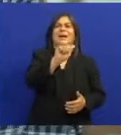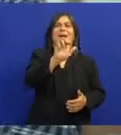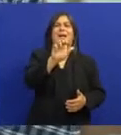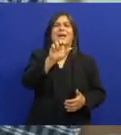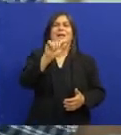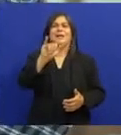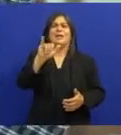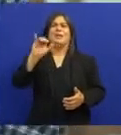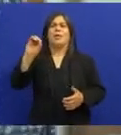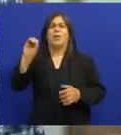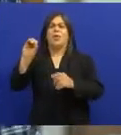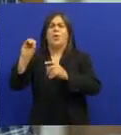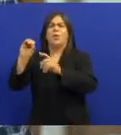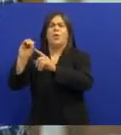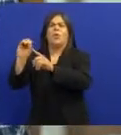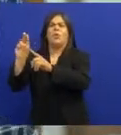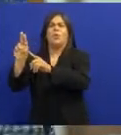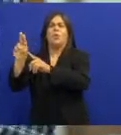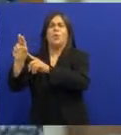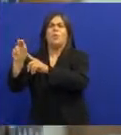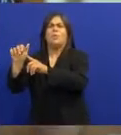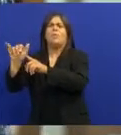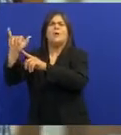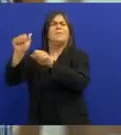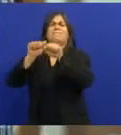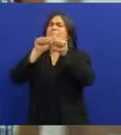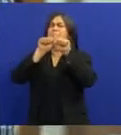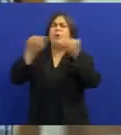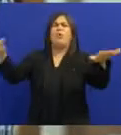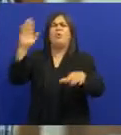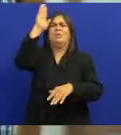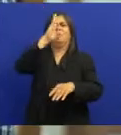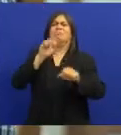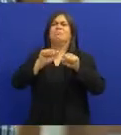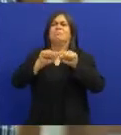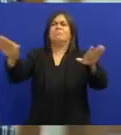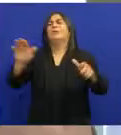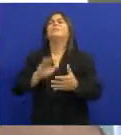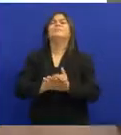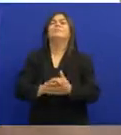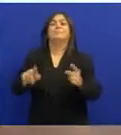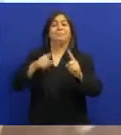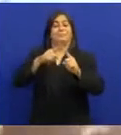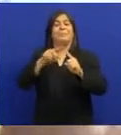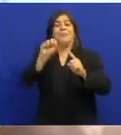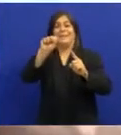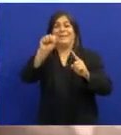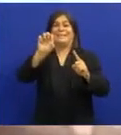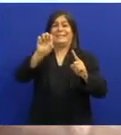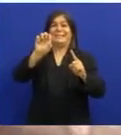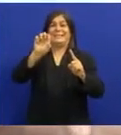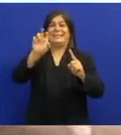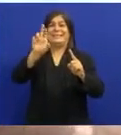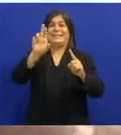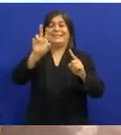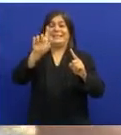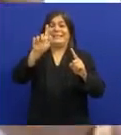E aí Psilone A música foi o sucesso do Brasil inteiro Sebastiana